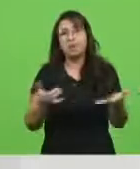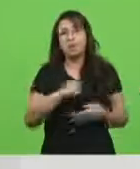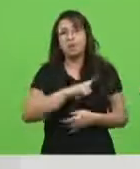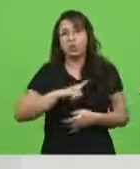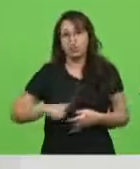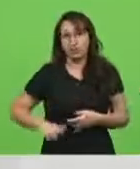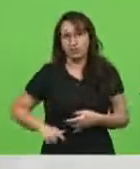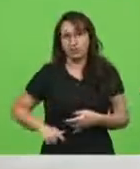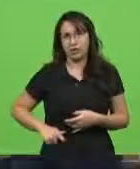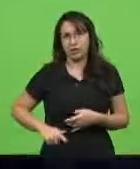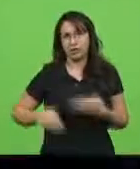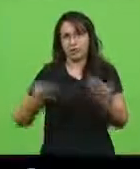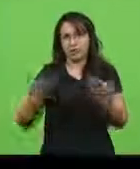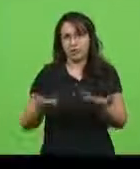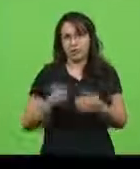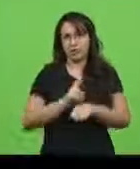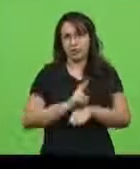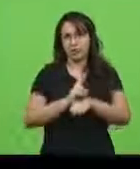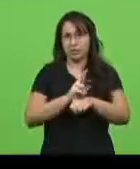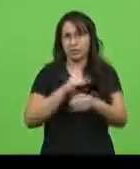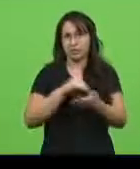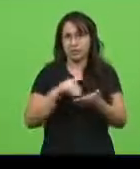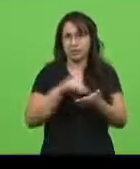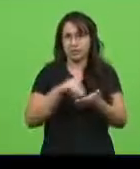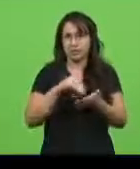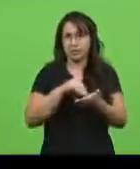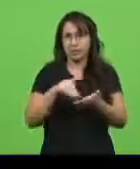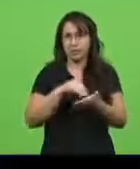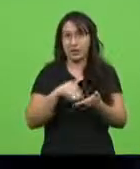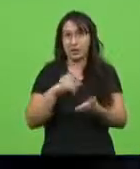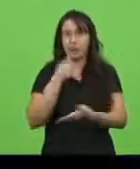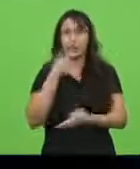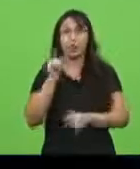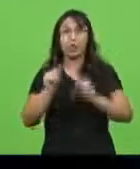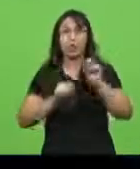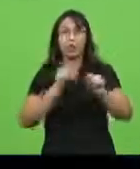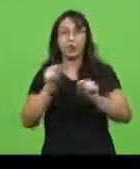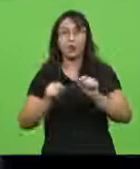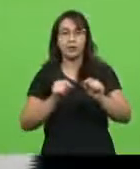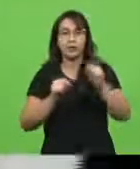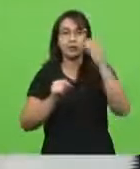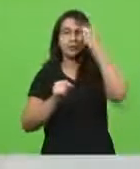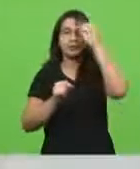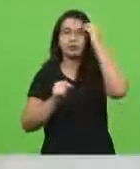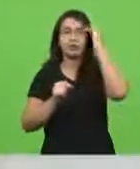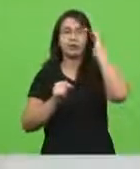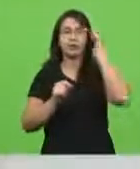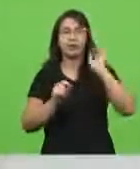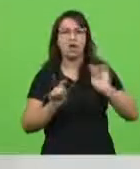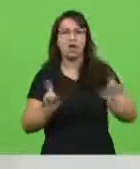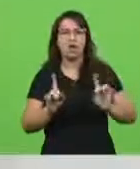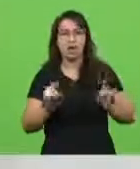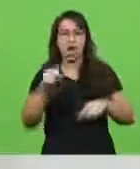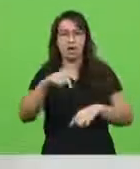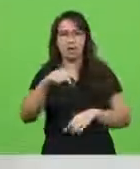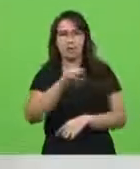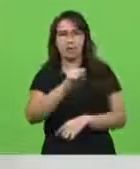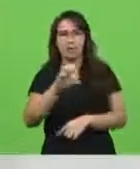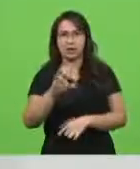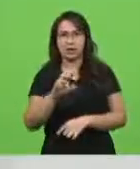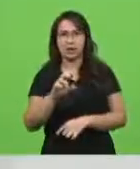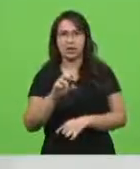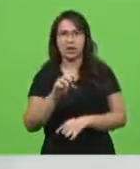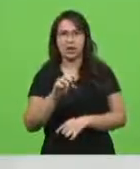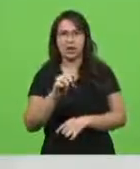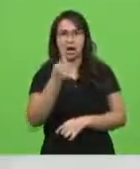secretário, diz o seguinte, não, Santa Catarina não precisa do auxílio